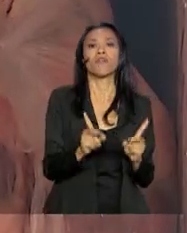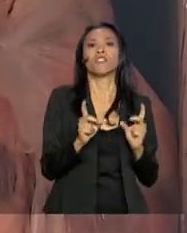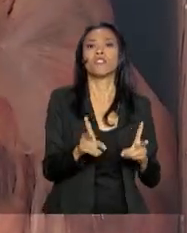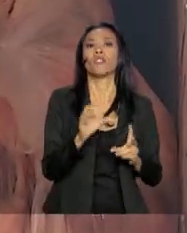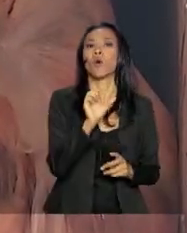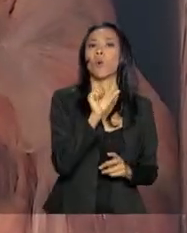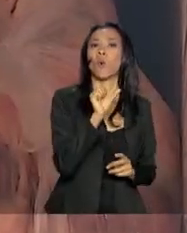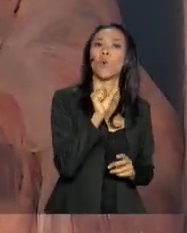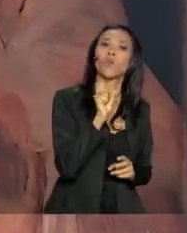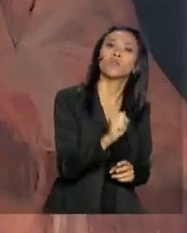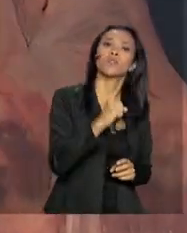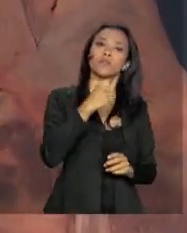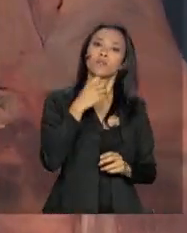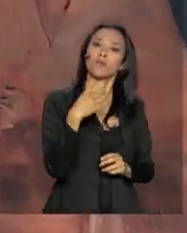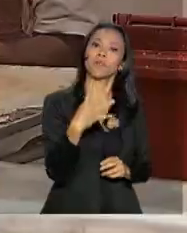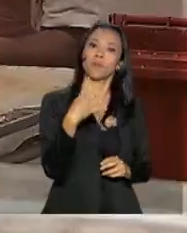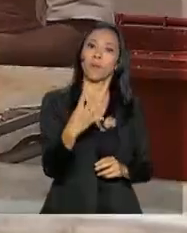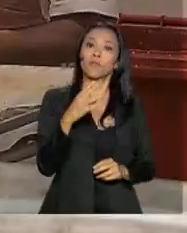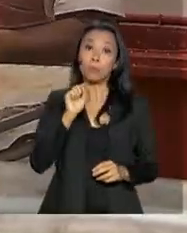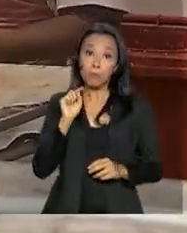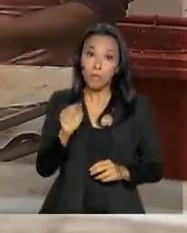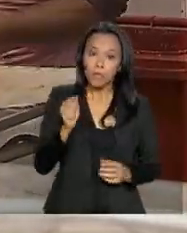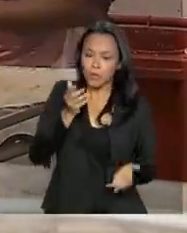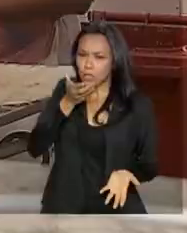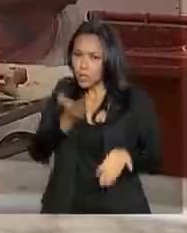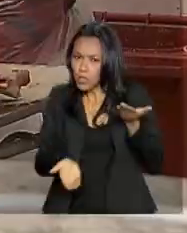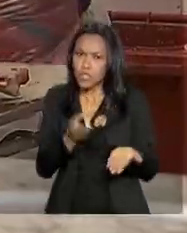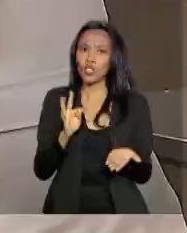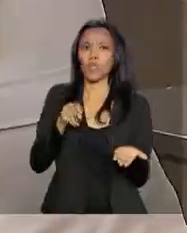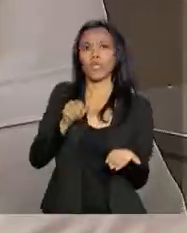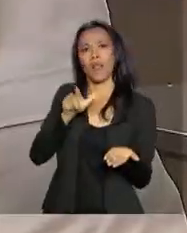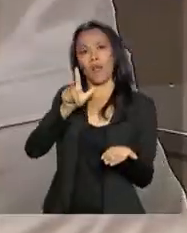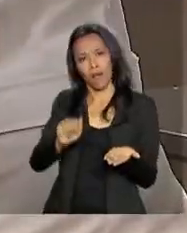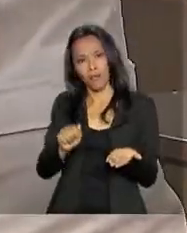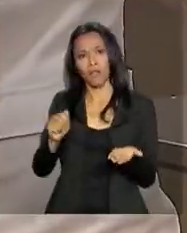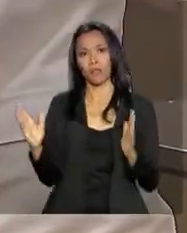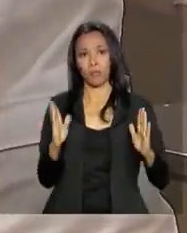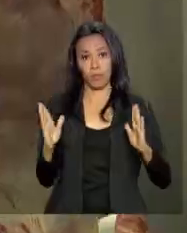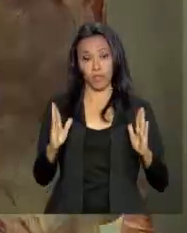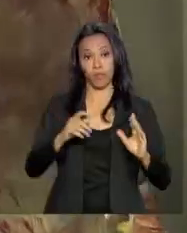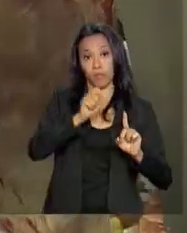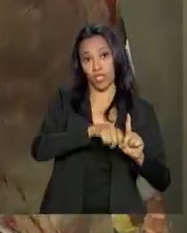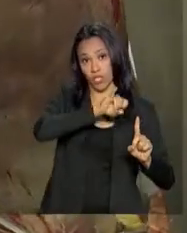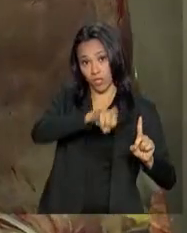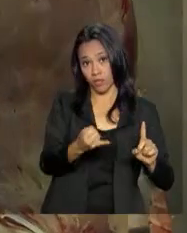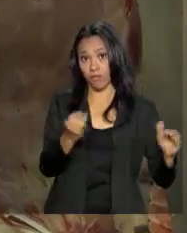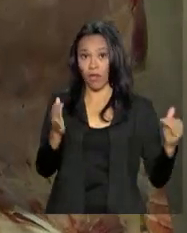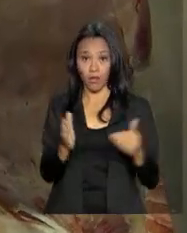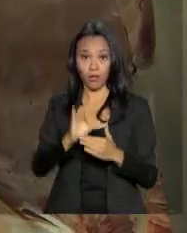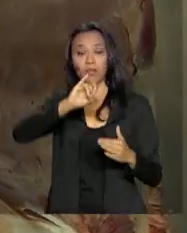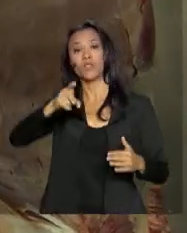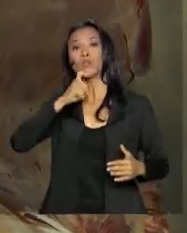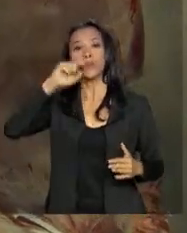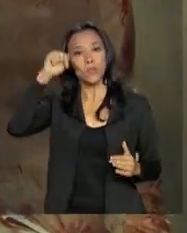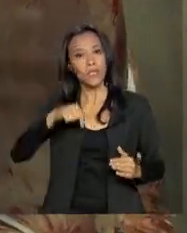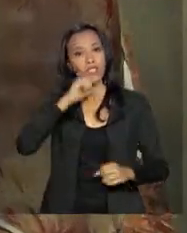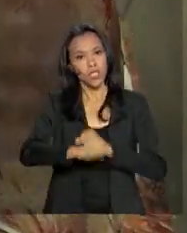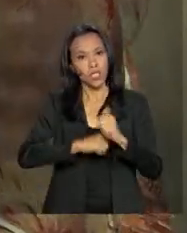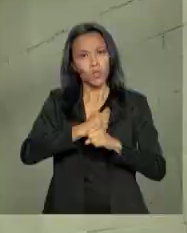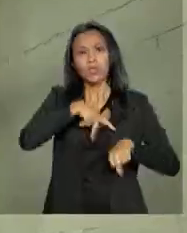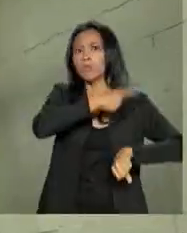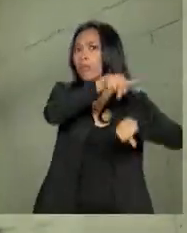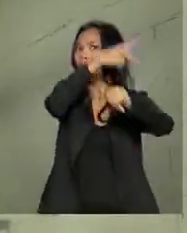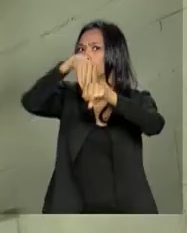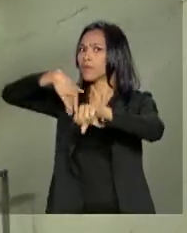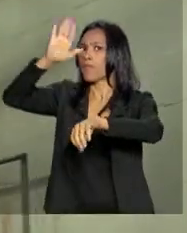844 mil toneladas de carne bovina entre os meses de janeiro e julho deste ano. Os países que